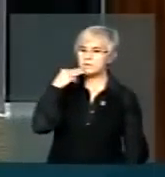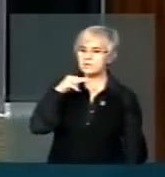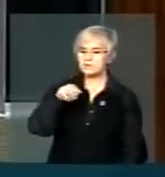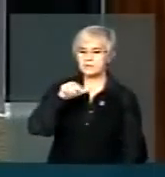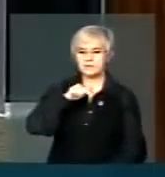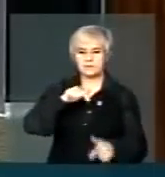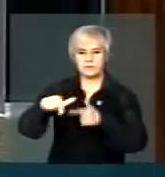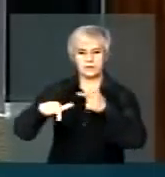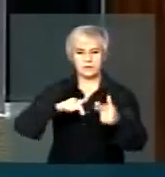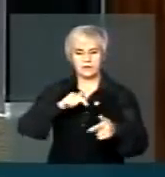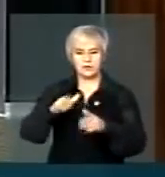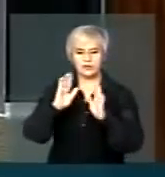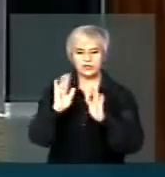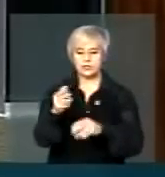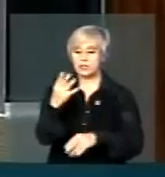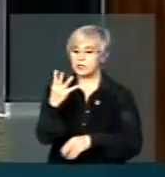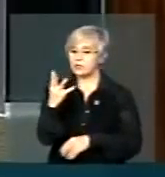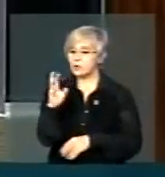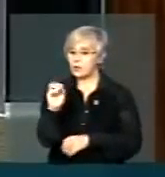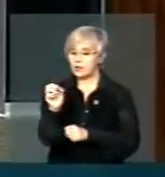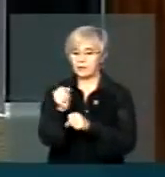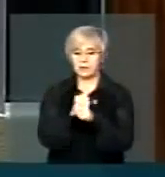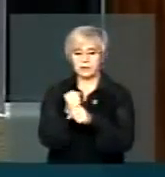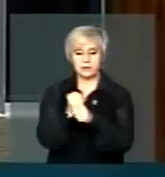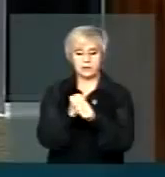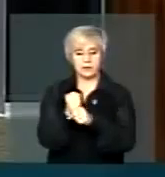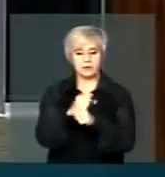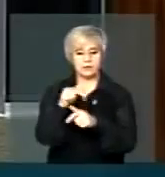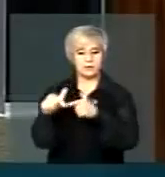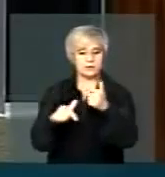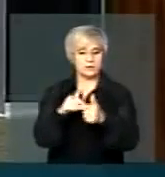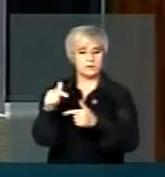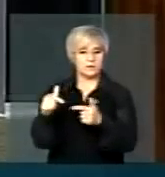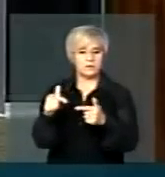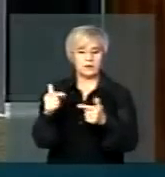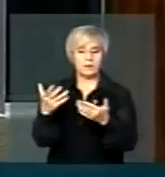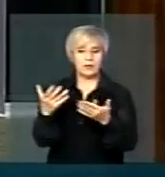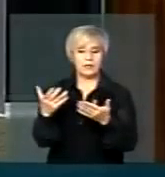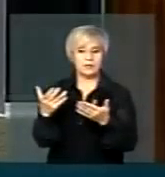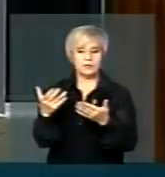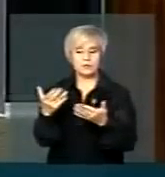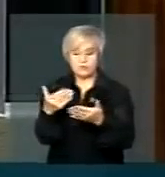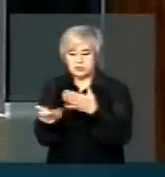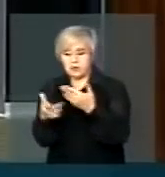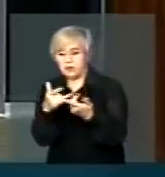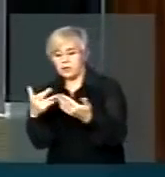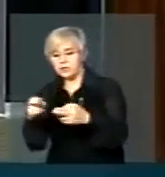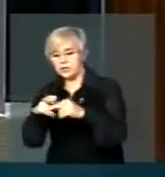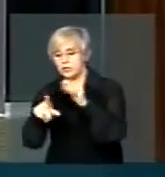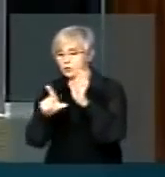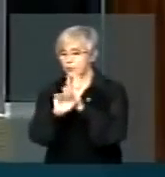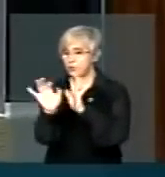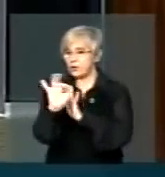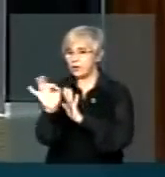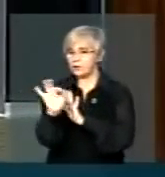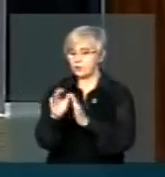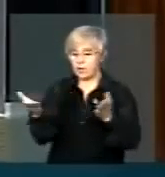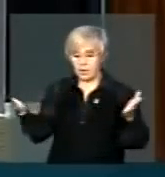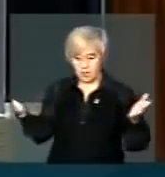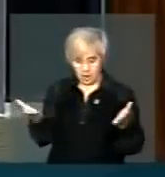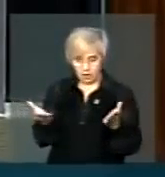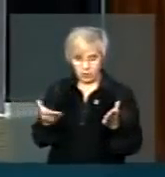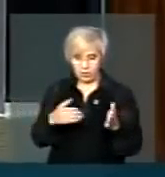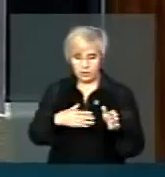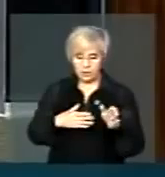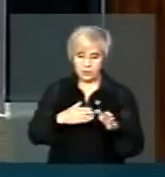trabalhadores há 40 anos na informalidade. Não tinham lei. A partir de agora, aprovada